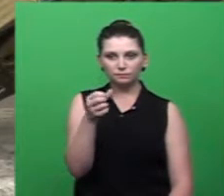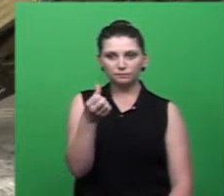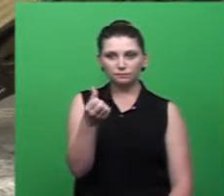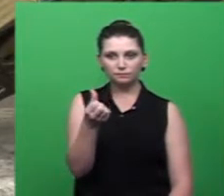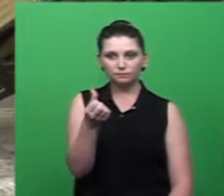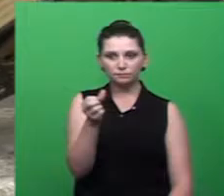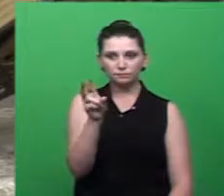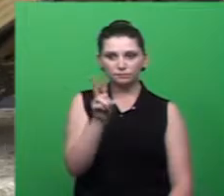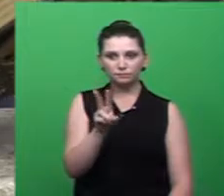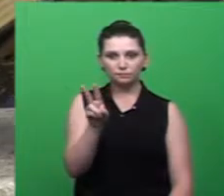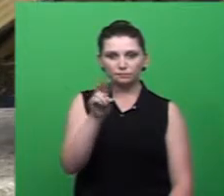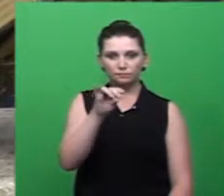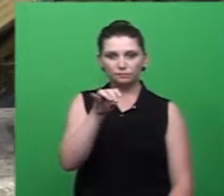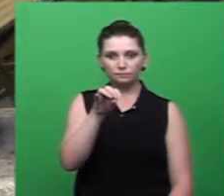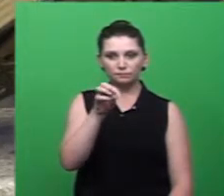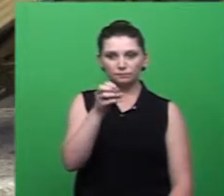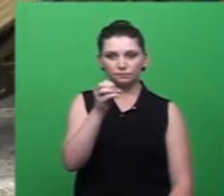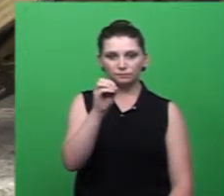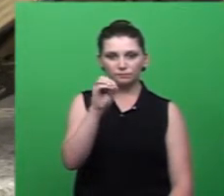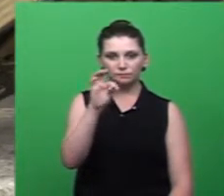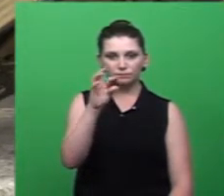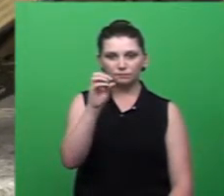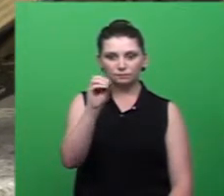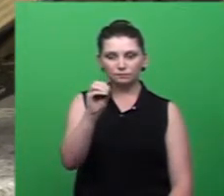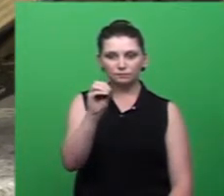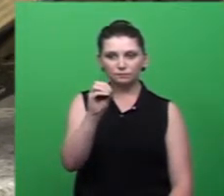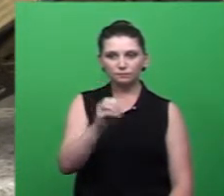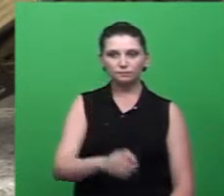autoria do vereador João Batista Beloli.